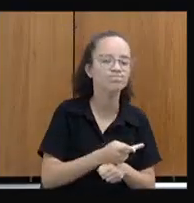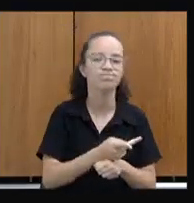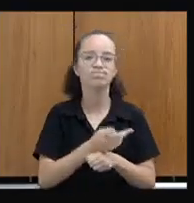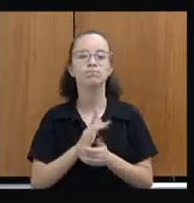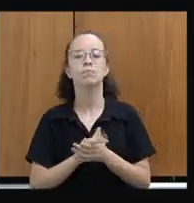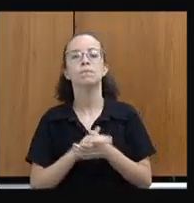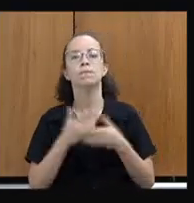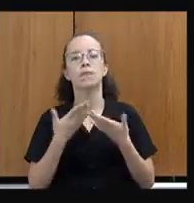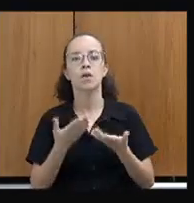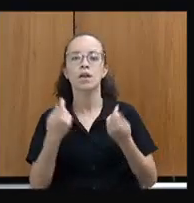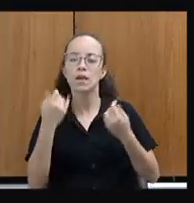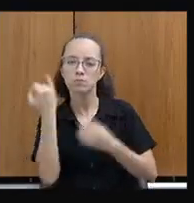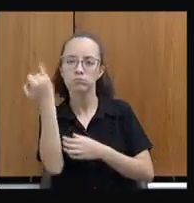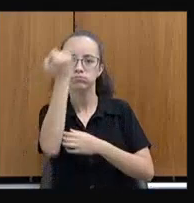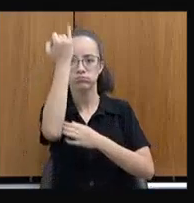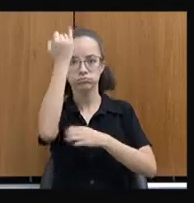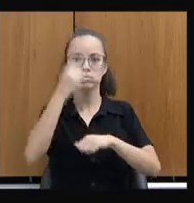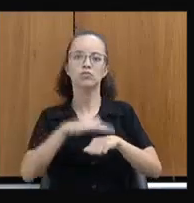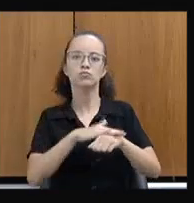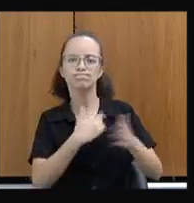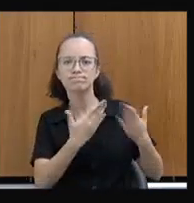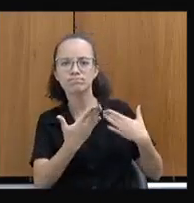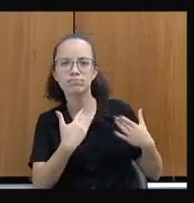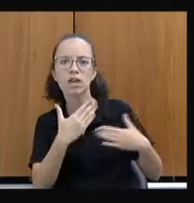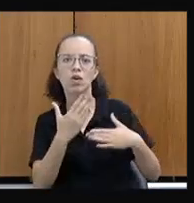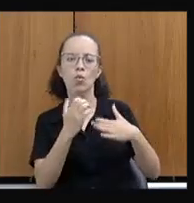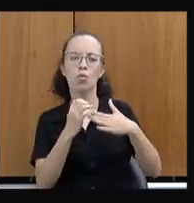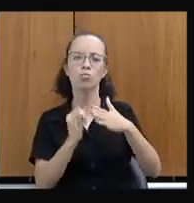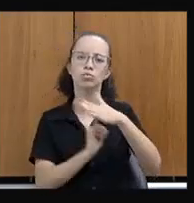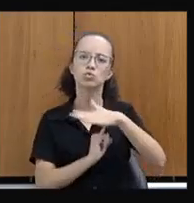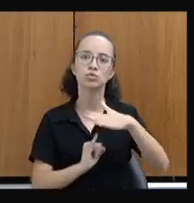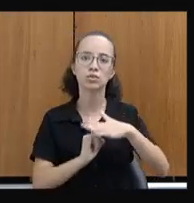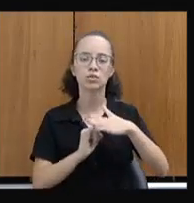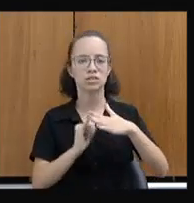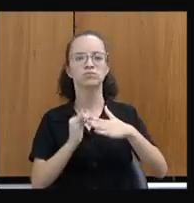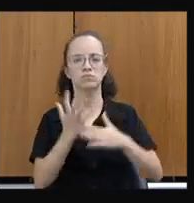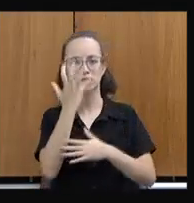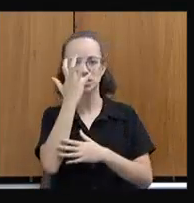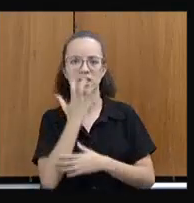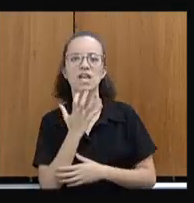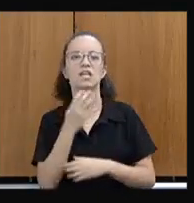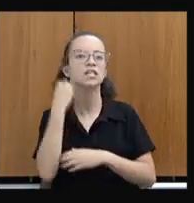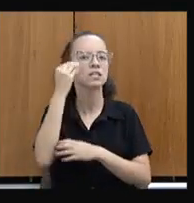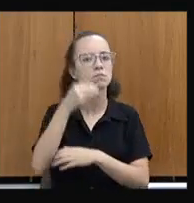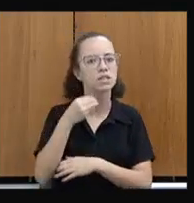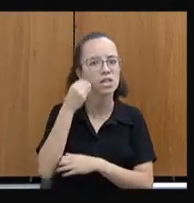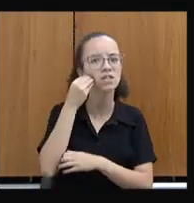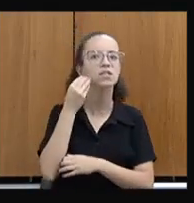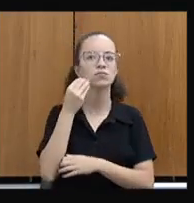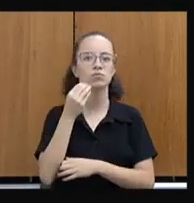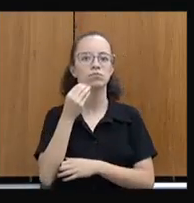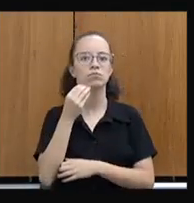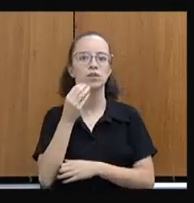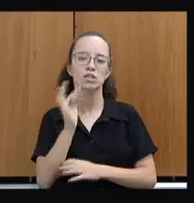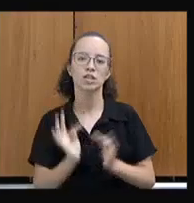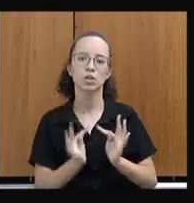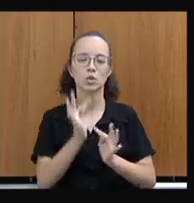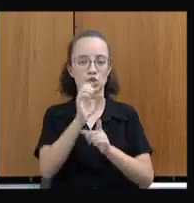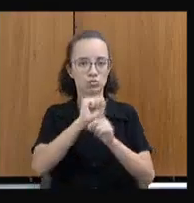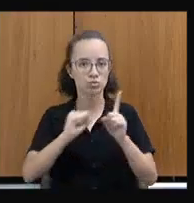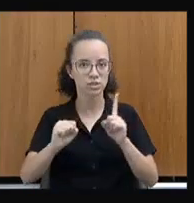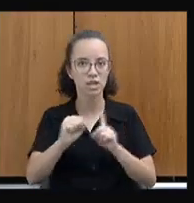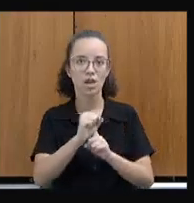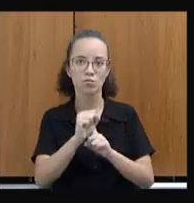dialogar com organizações que convivem com esse clima e que têm experiências também com tecnologias sociais de produção de água.